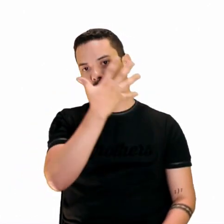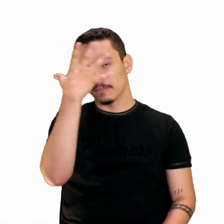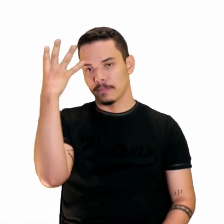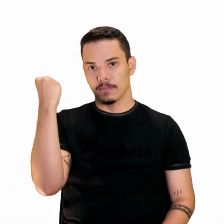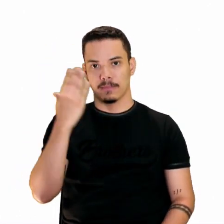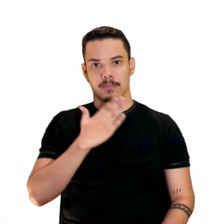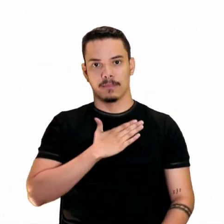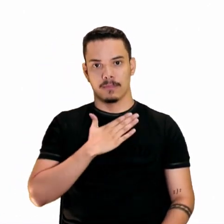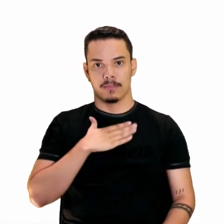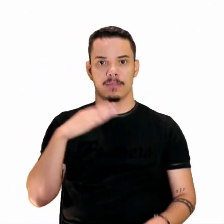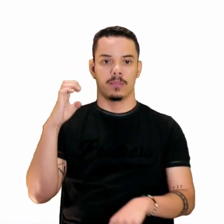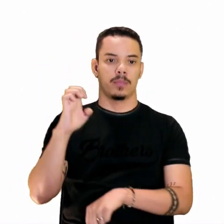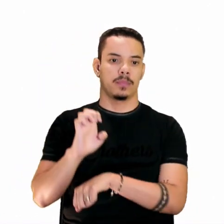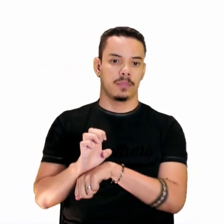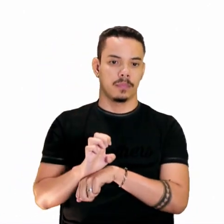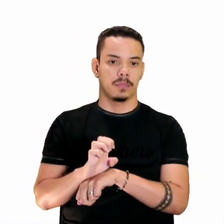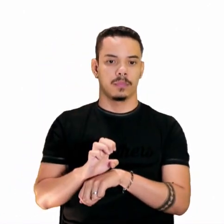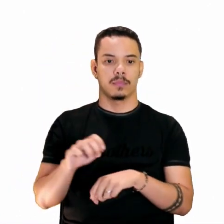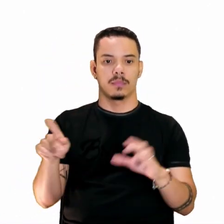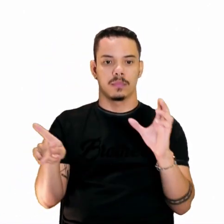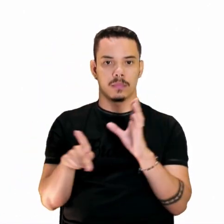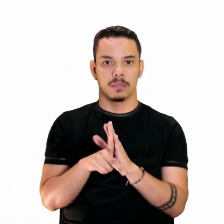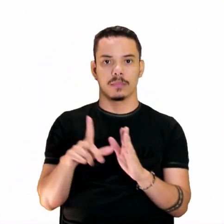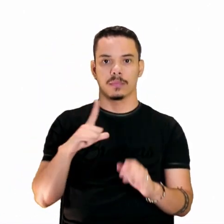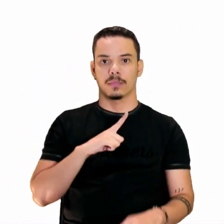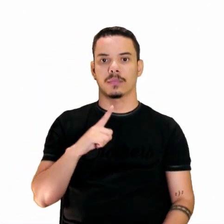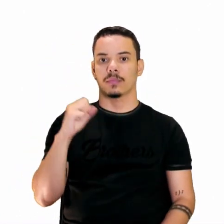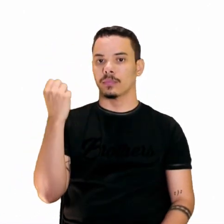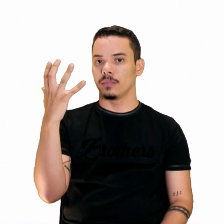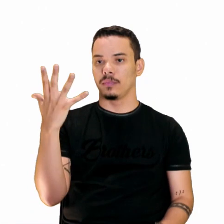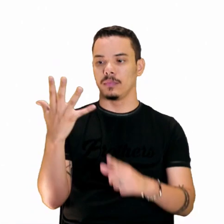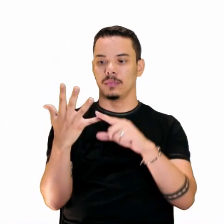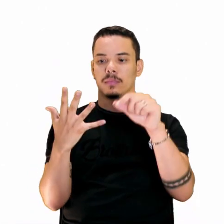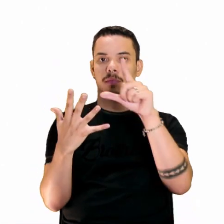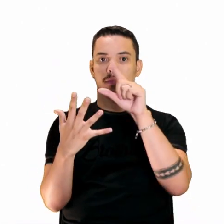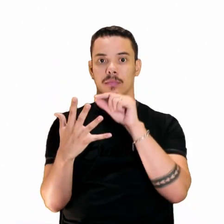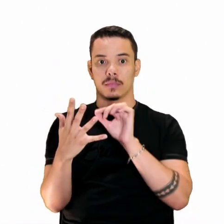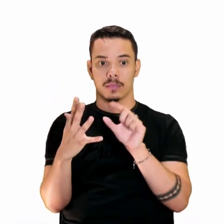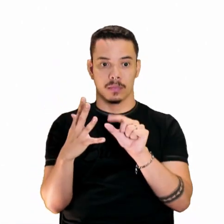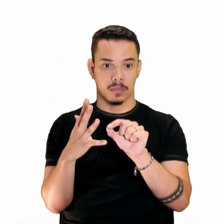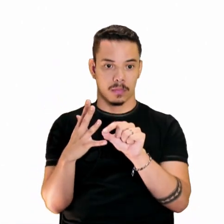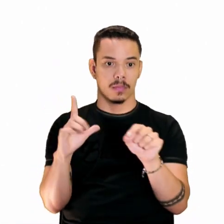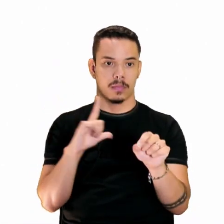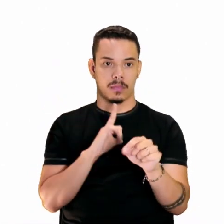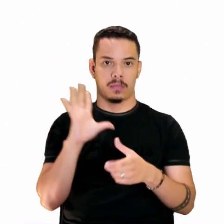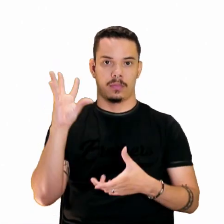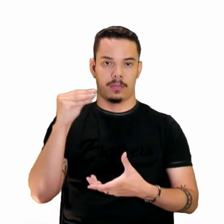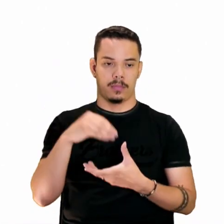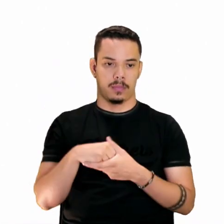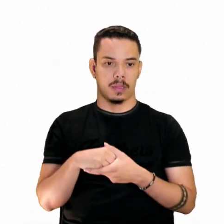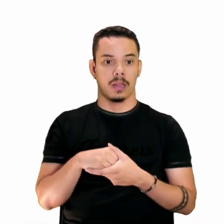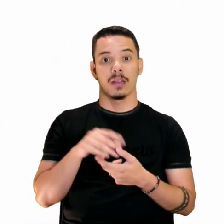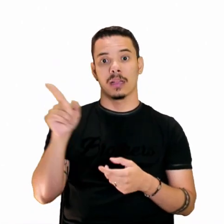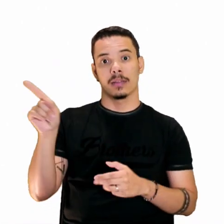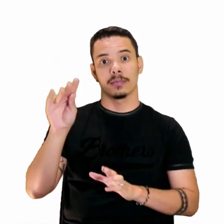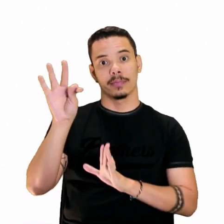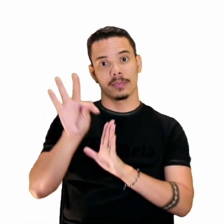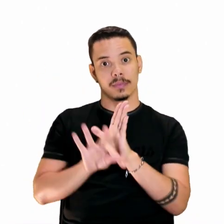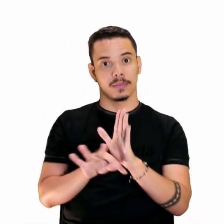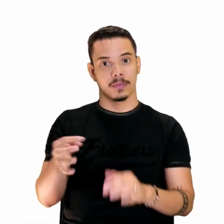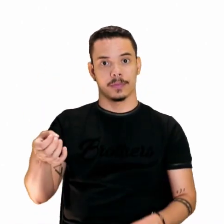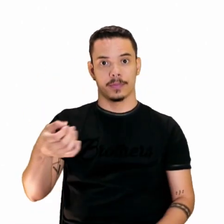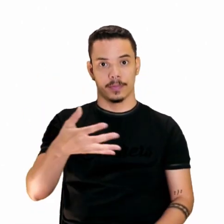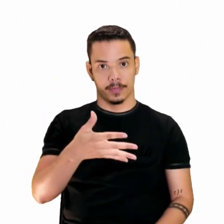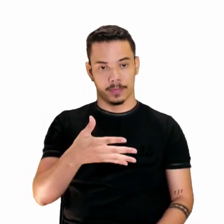minha terra. Ai, terra que tem palmeiras. Onde canta o sabeá. Bom, este é o texto novo,